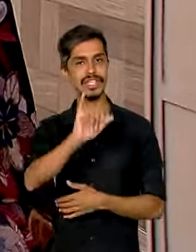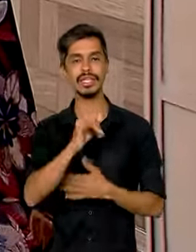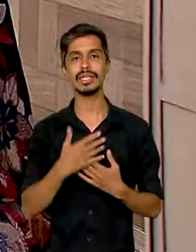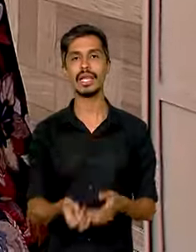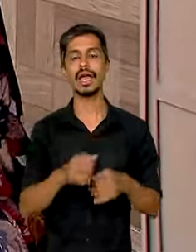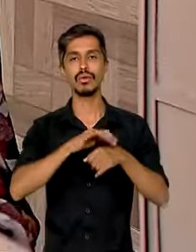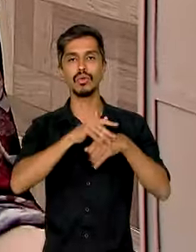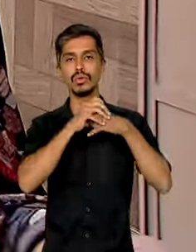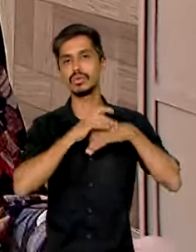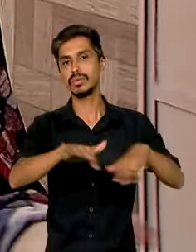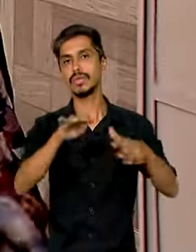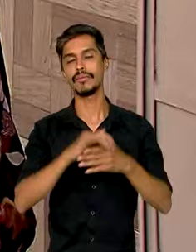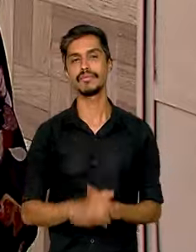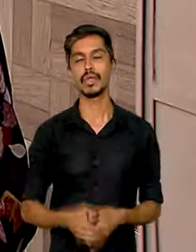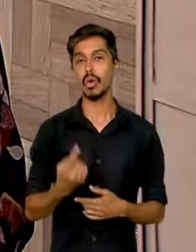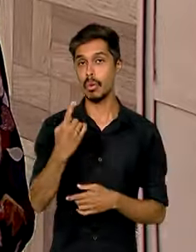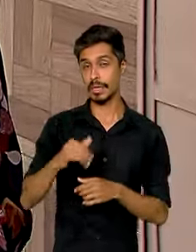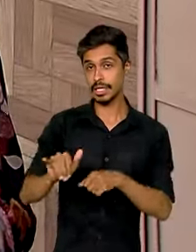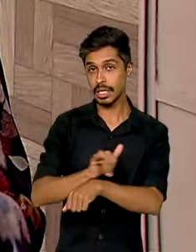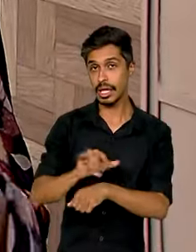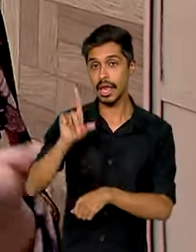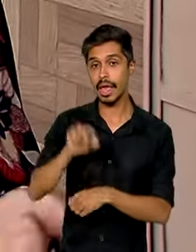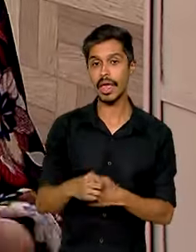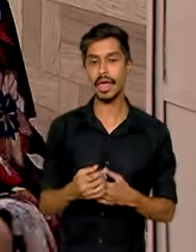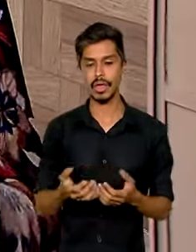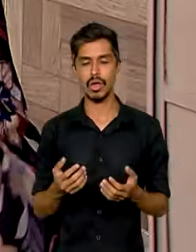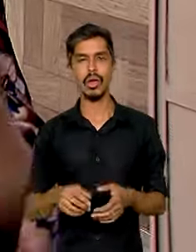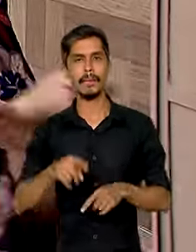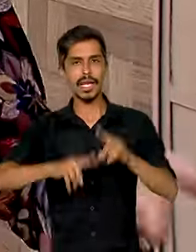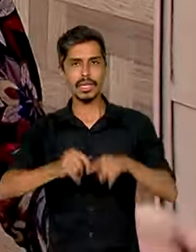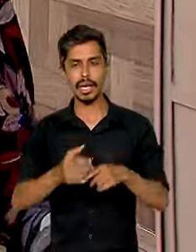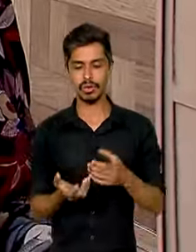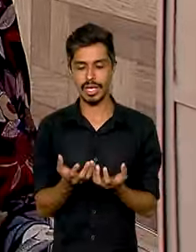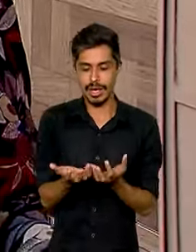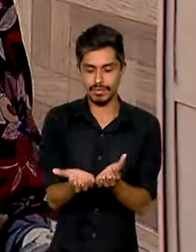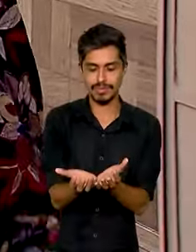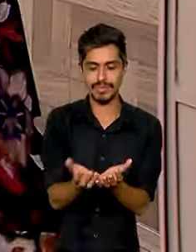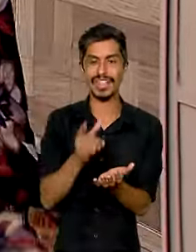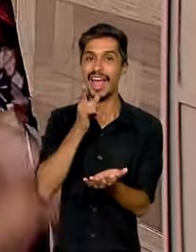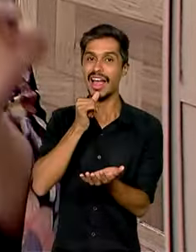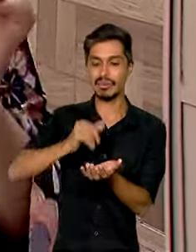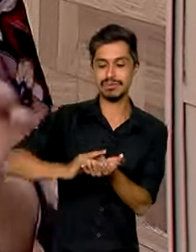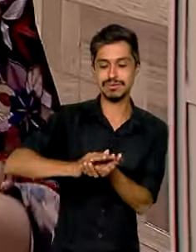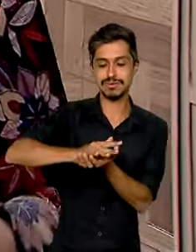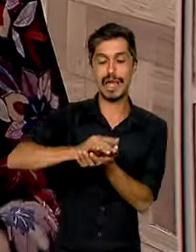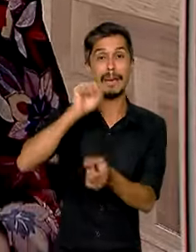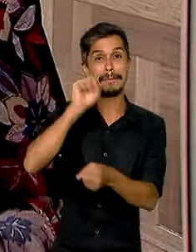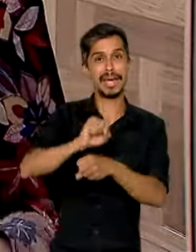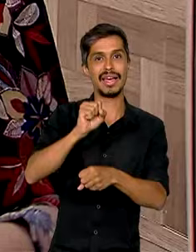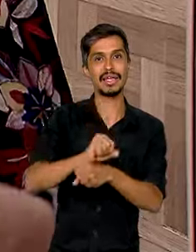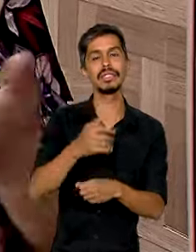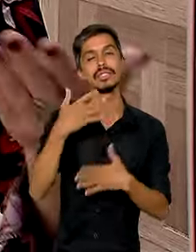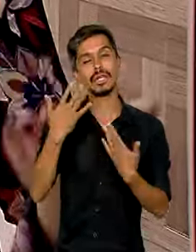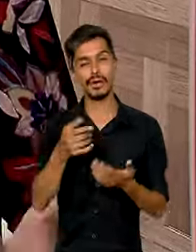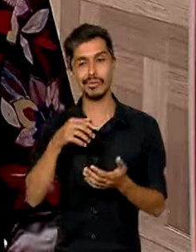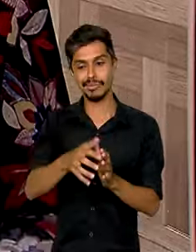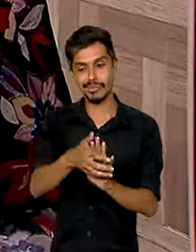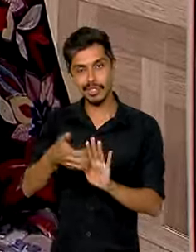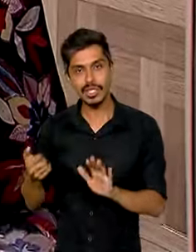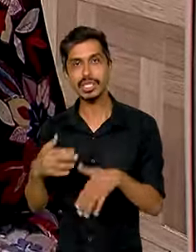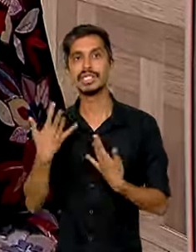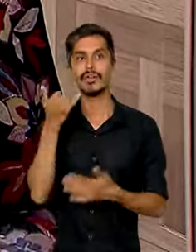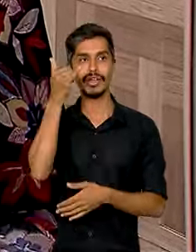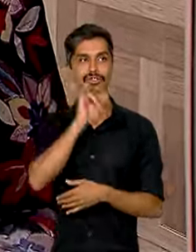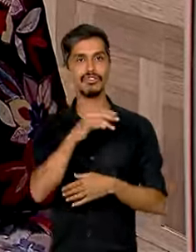das principais medidas, por exemplo, é eliminar objetos que acumulem água parada, o que evita a reprodução do mosquito